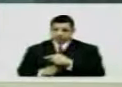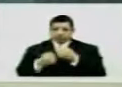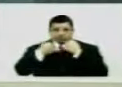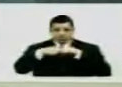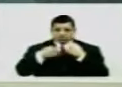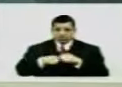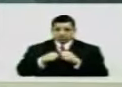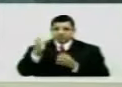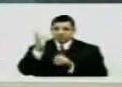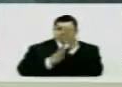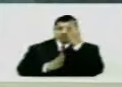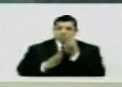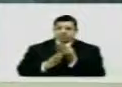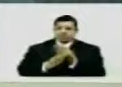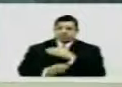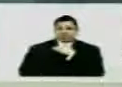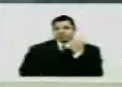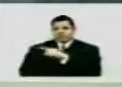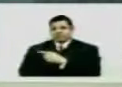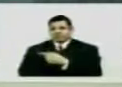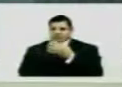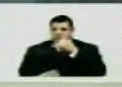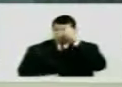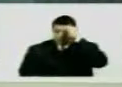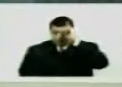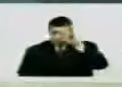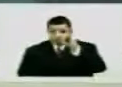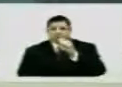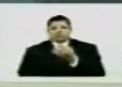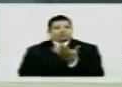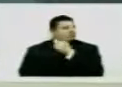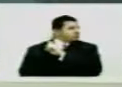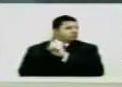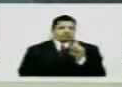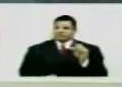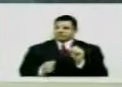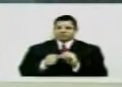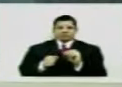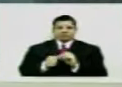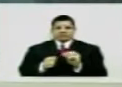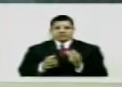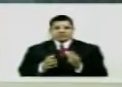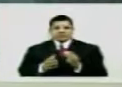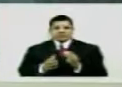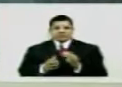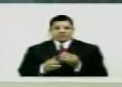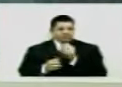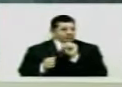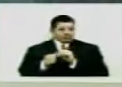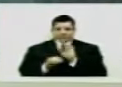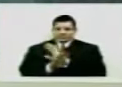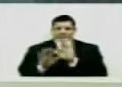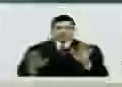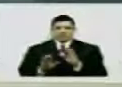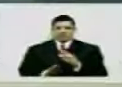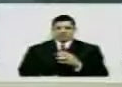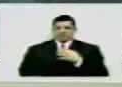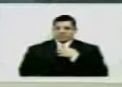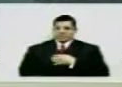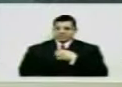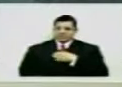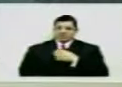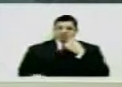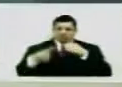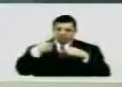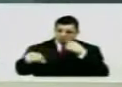Você não previne a queima de arquivo Com prevenção Então você não previne A vingança